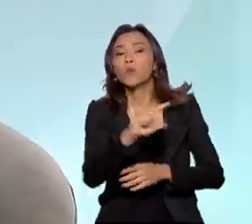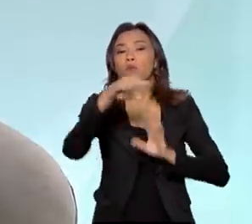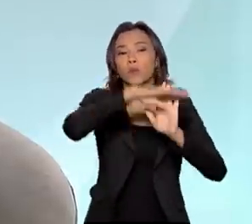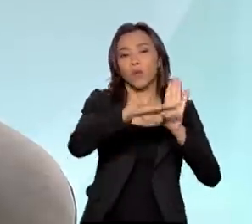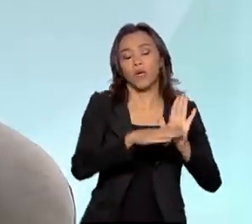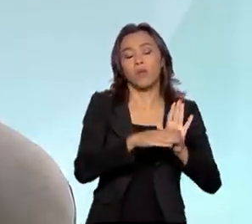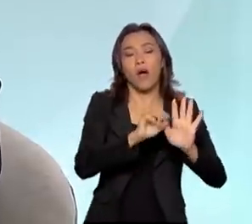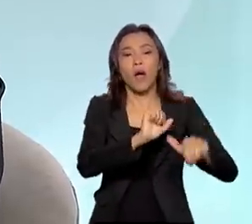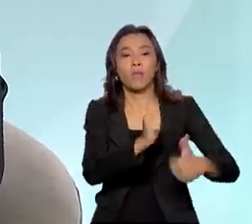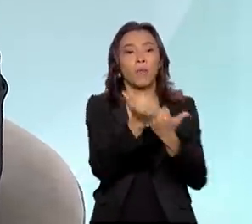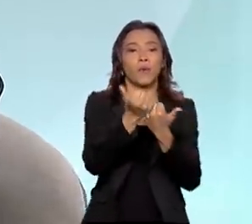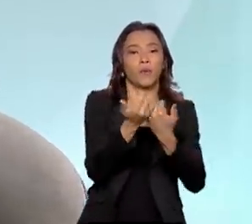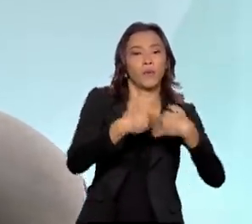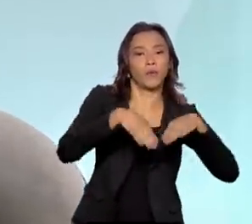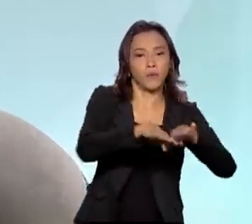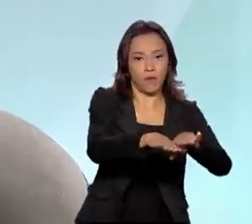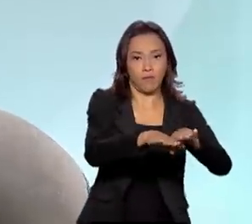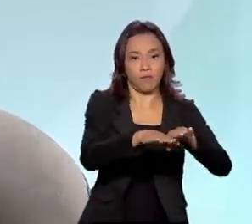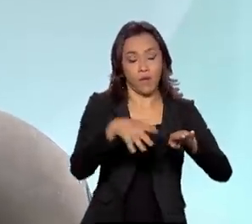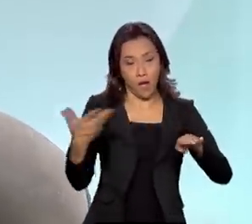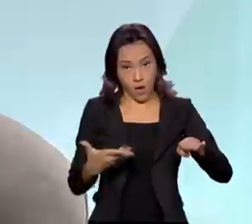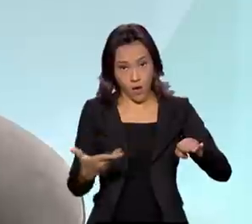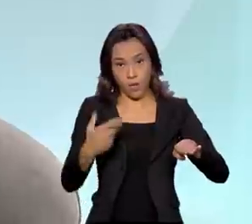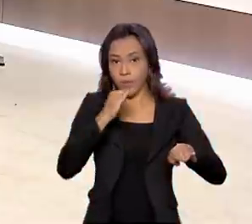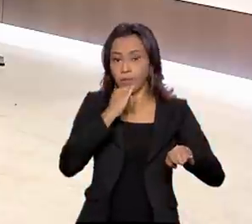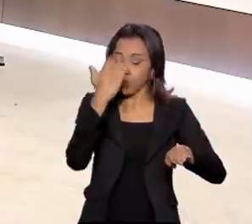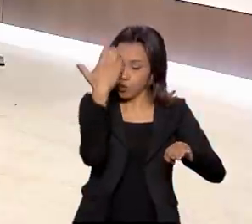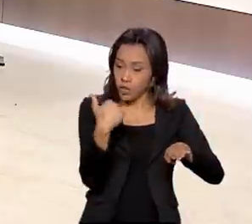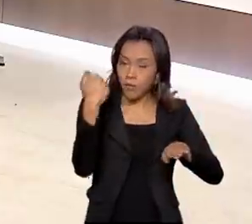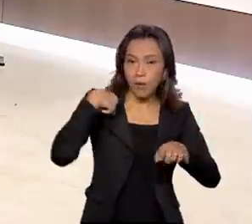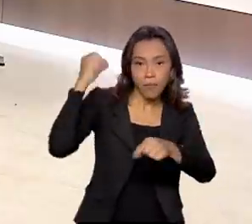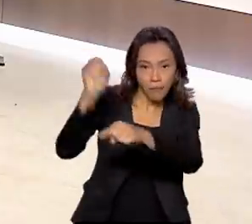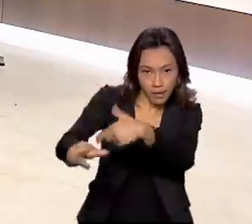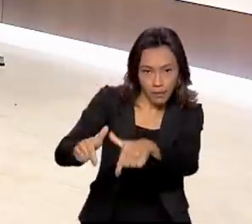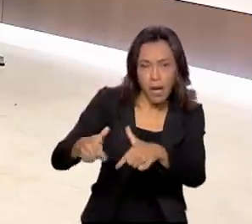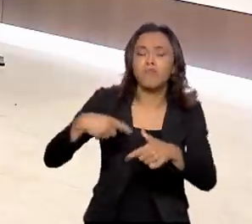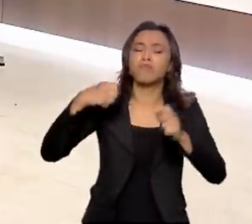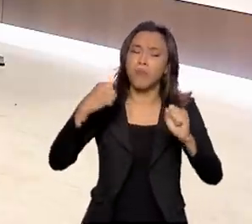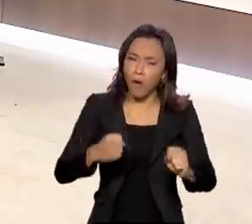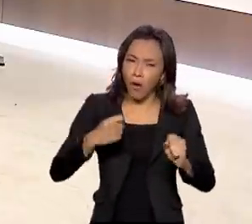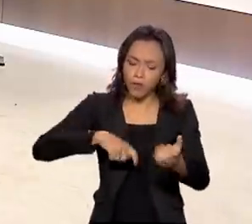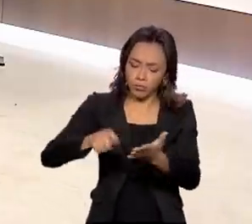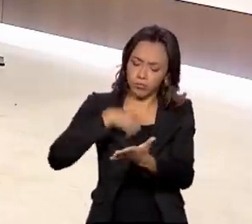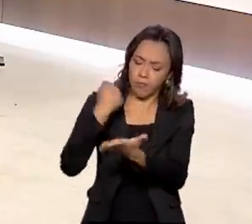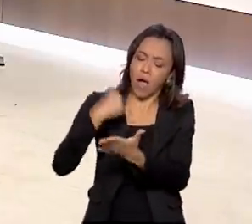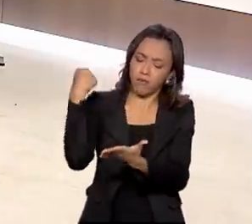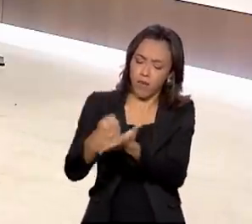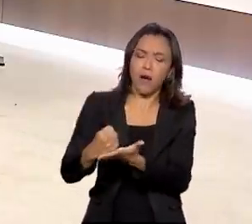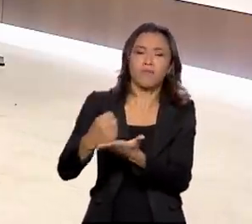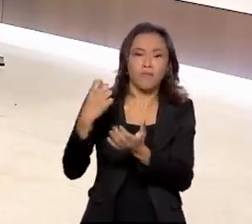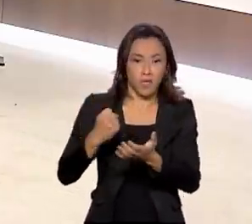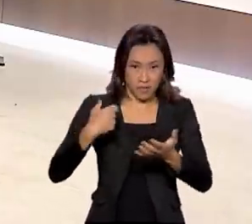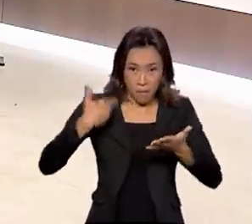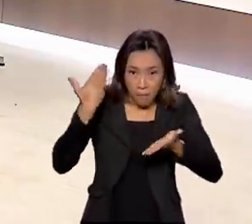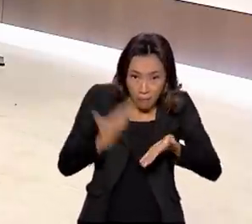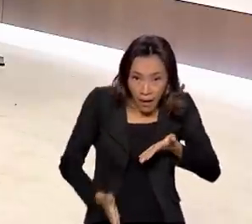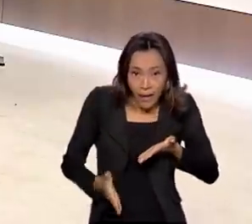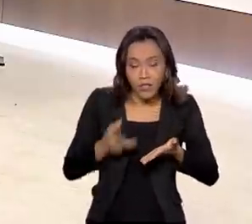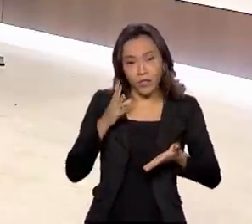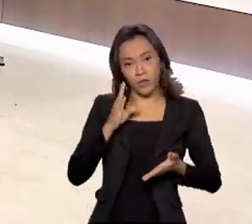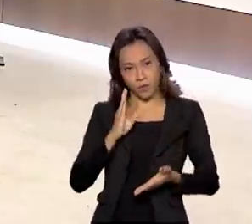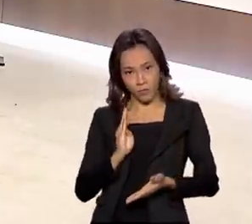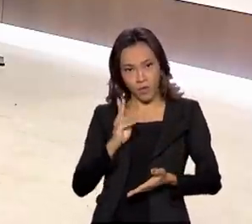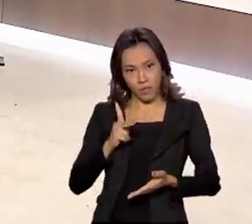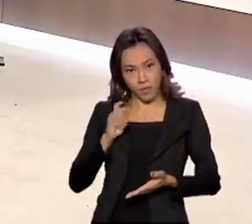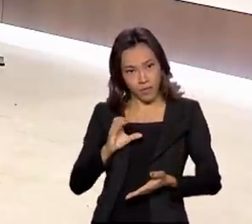hoje e recebe uma oferta de trabalho, ela pode assinar sua carteira e, ao invés dela perder o seu benefício, ela vai ganhar